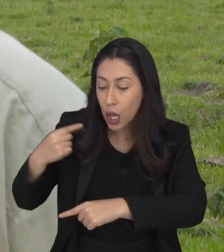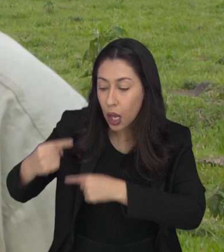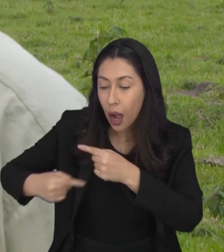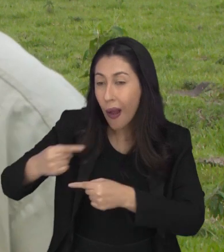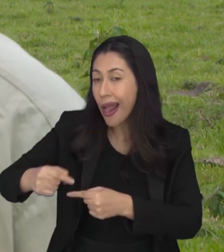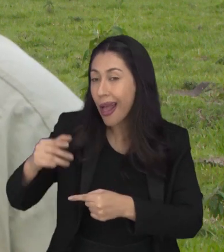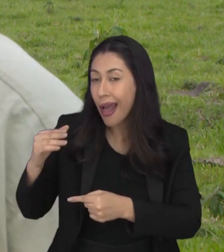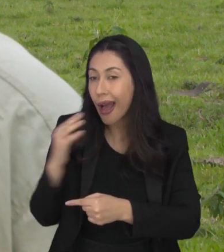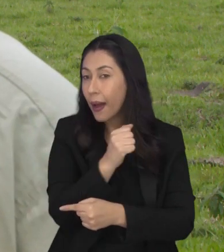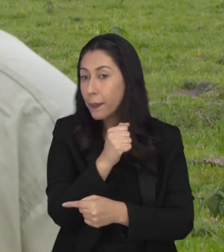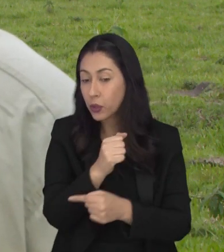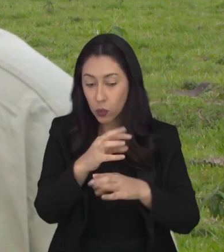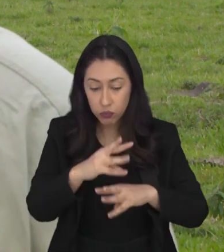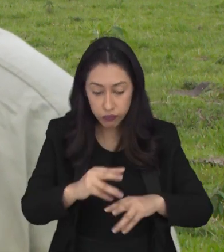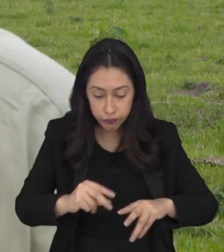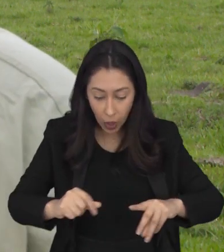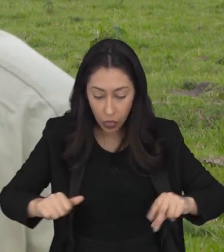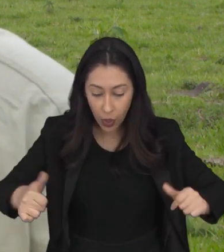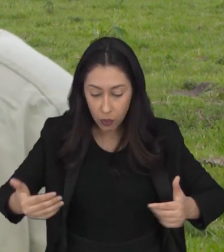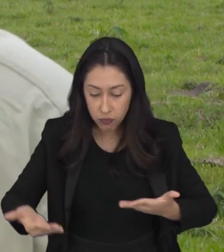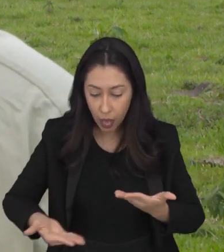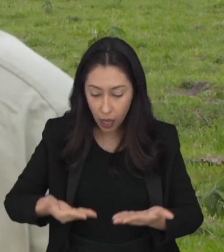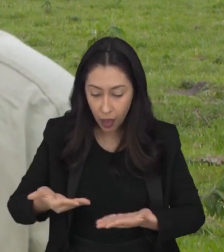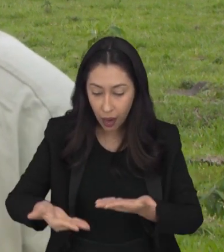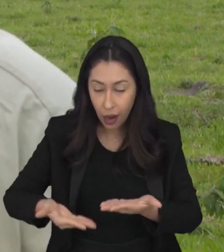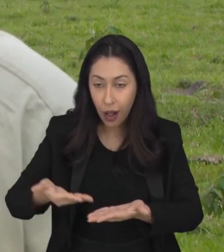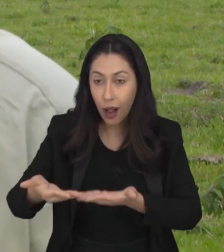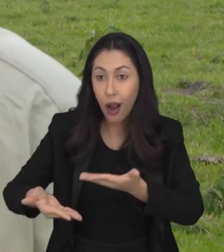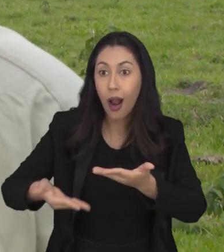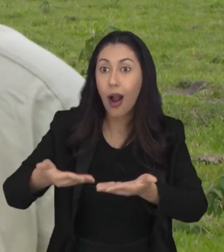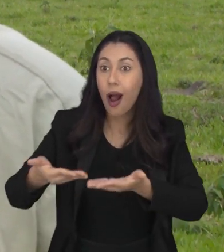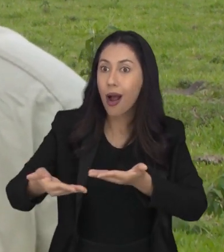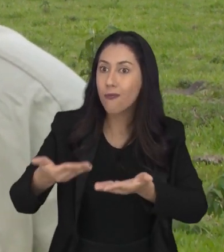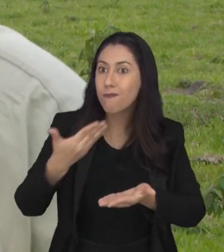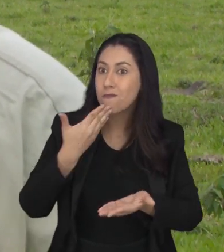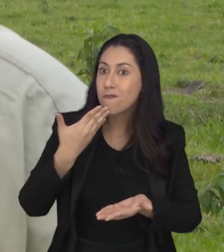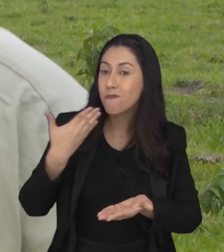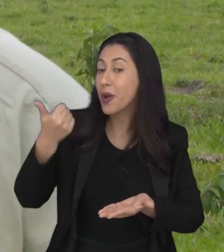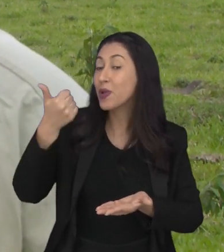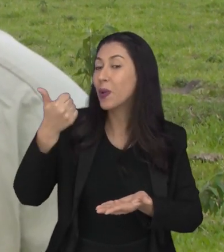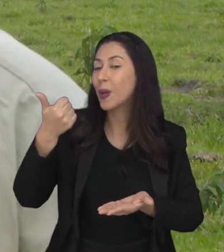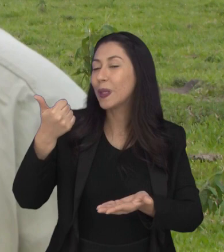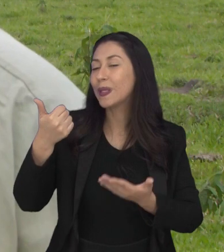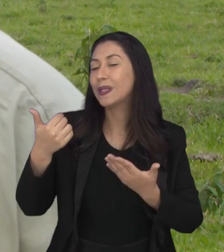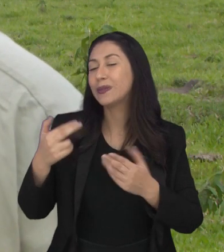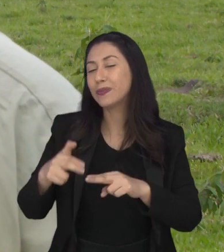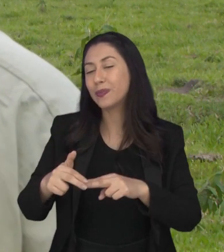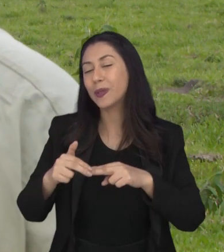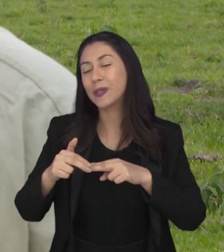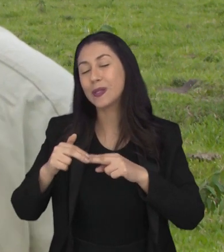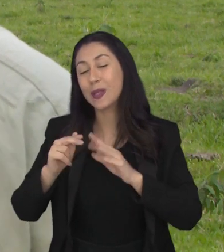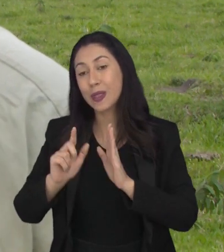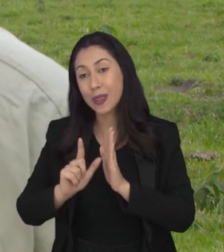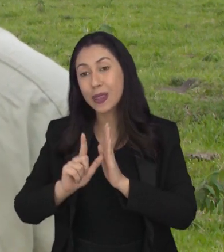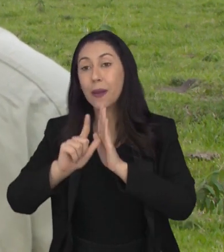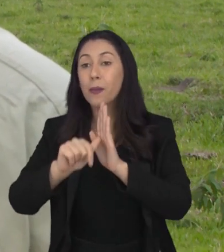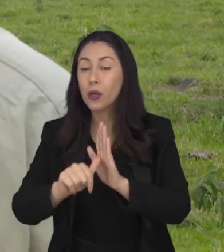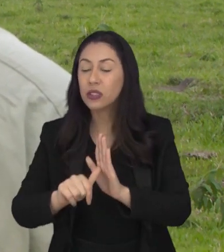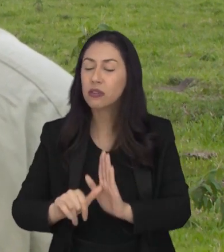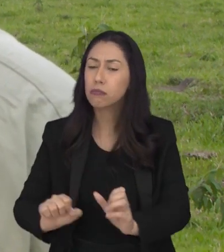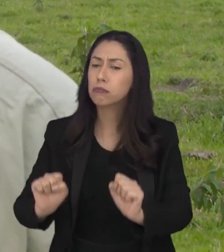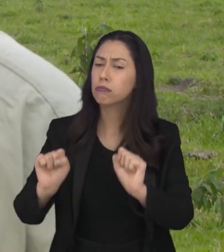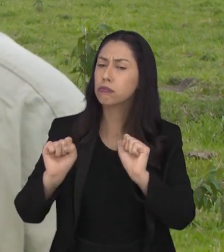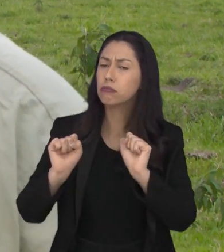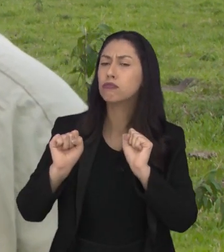plantas de ciclo curto que melhoram a qualidade do solo. Esse melhoramento da qualidade do solo vai propiciar que